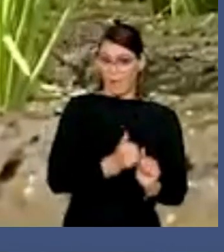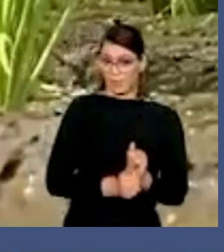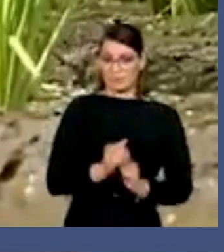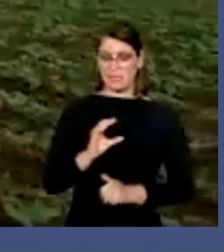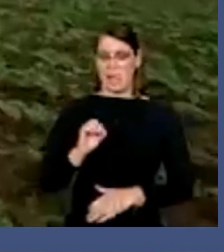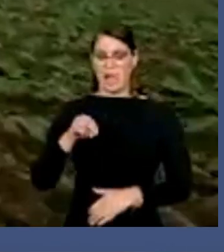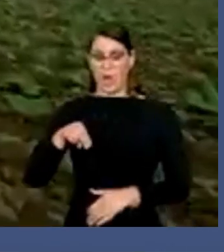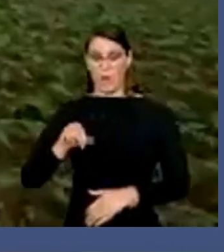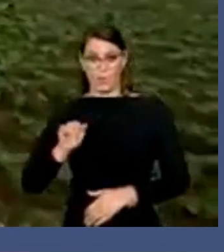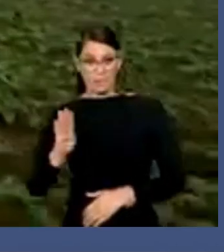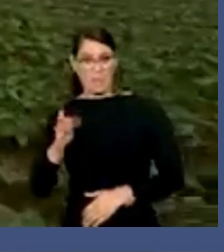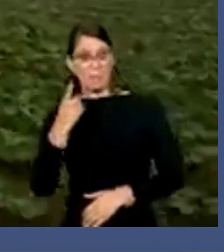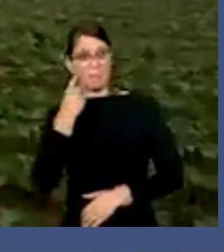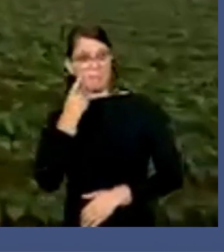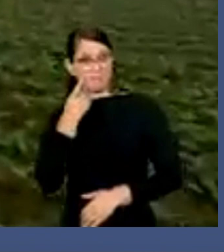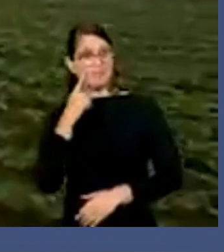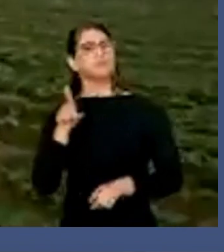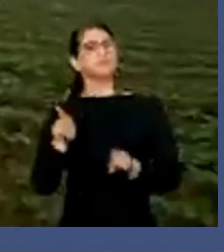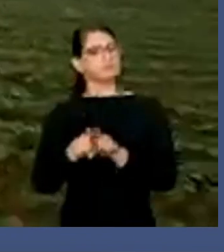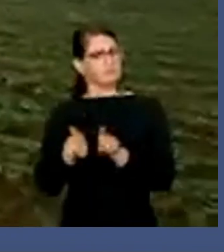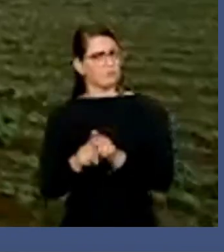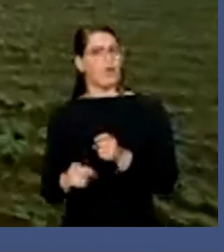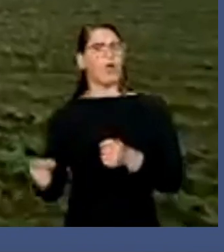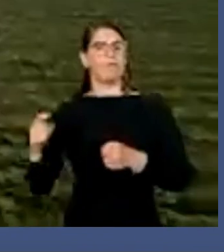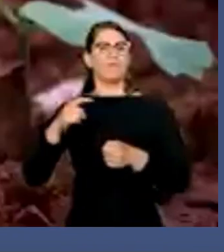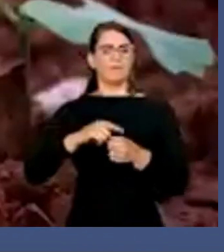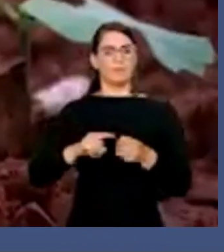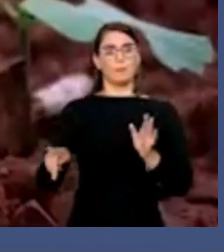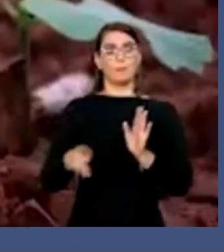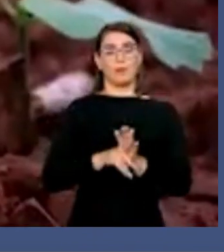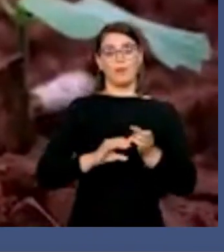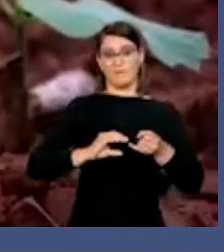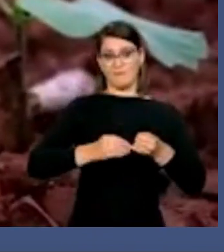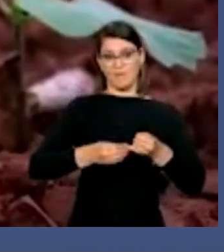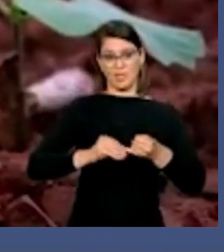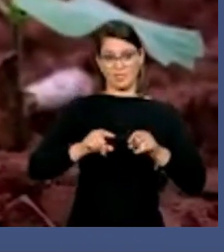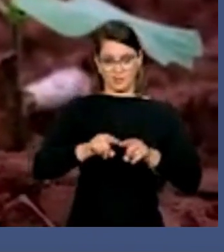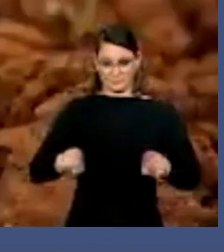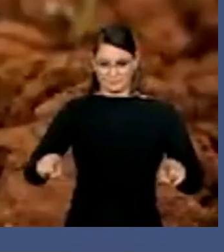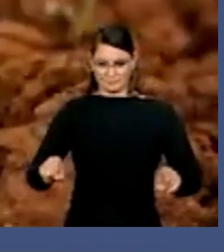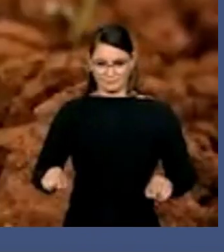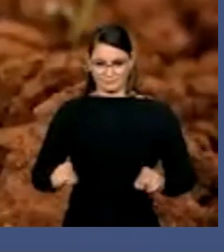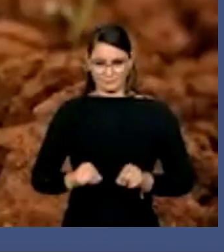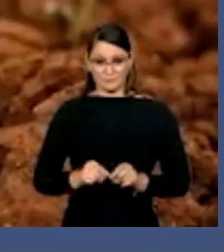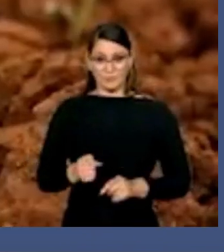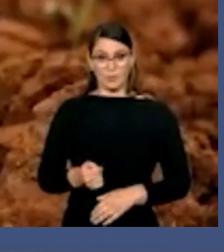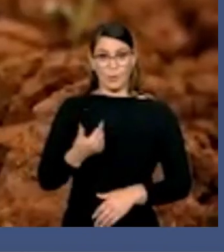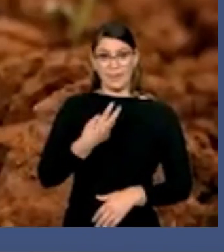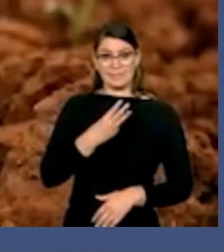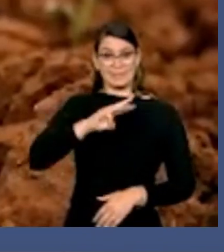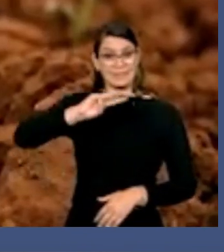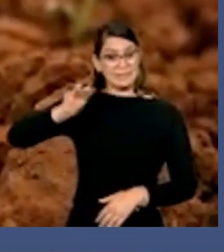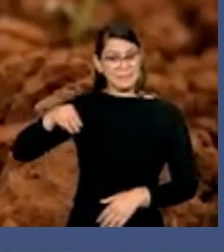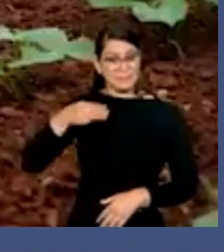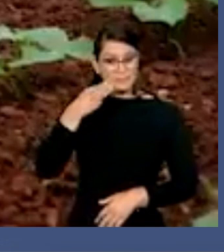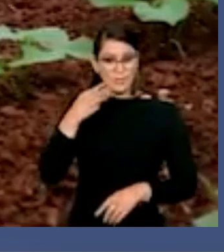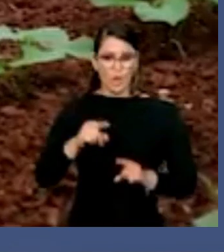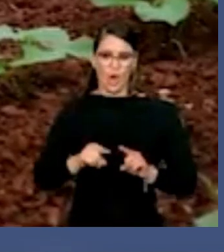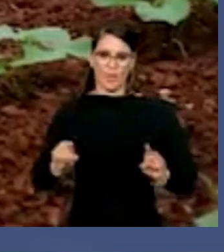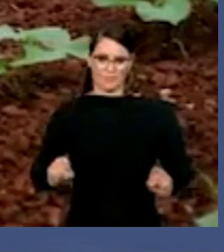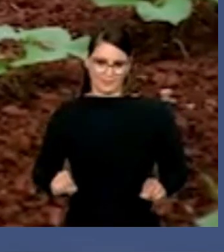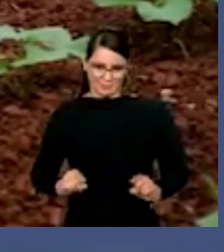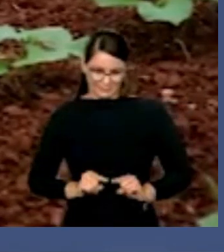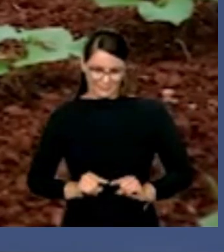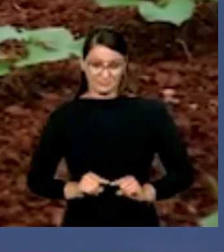Conab também prevê uma recuperação diária para o feijão, podendo atingir quase 3 milhões de hectares.